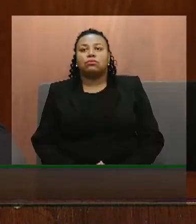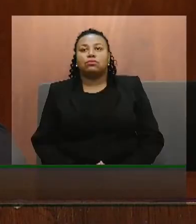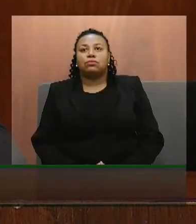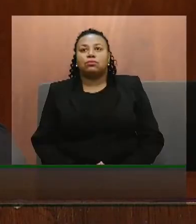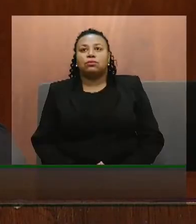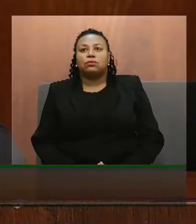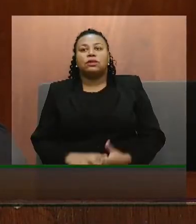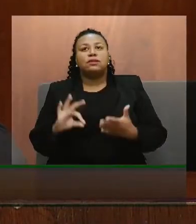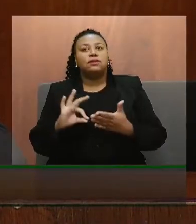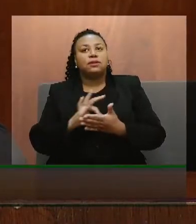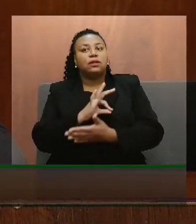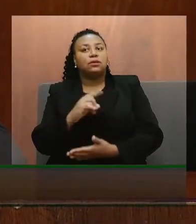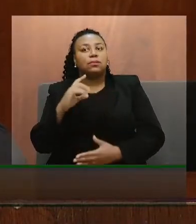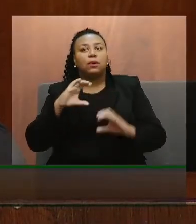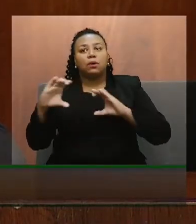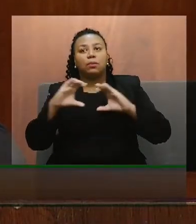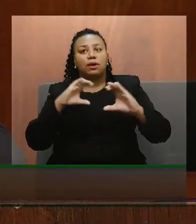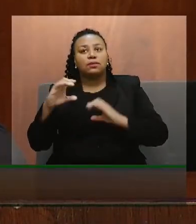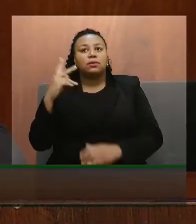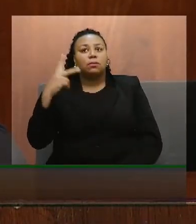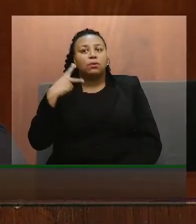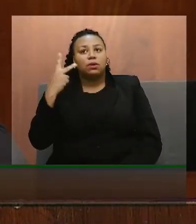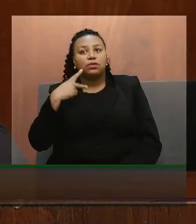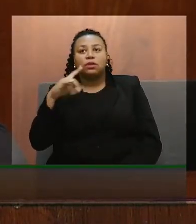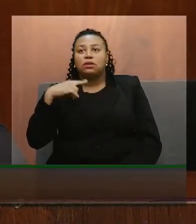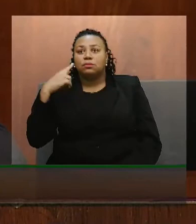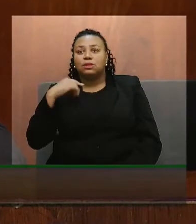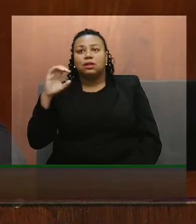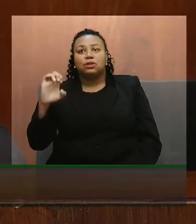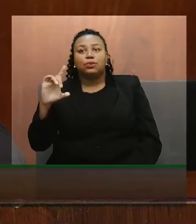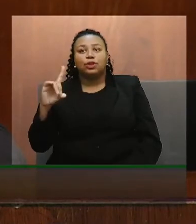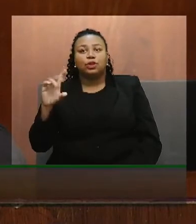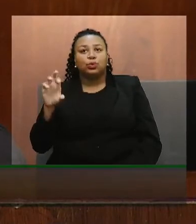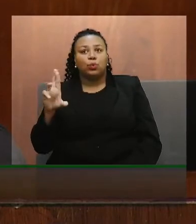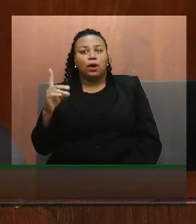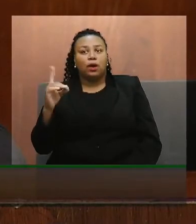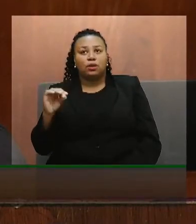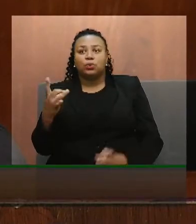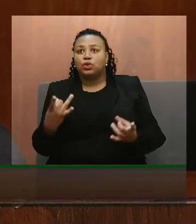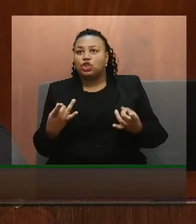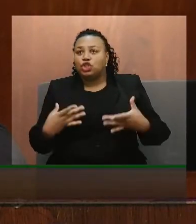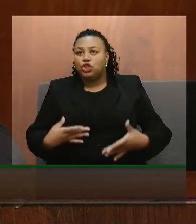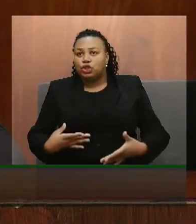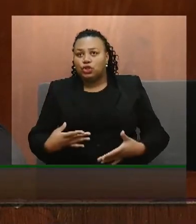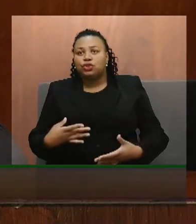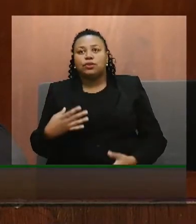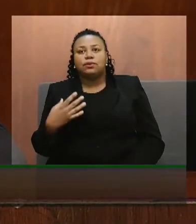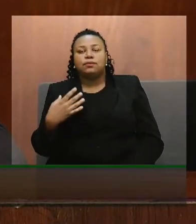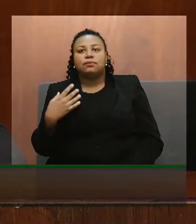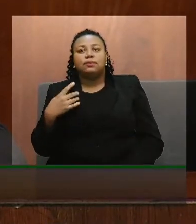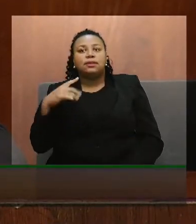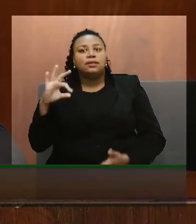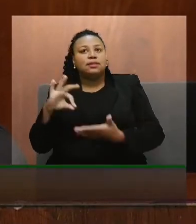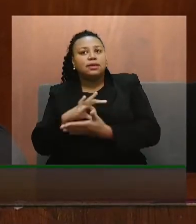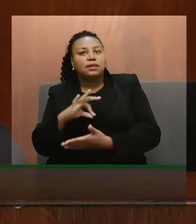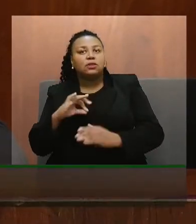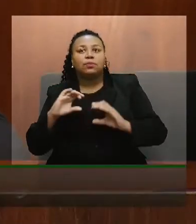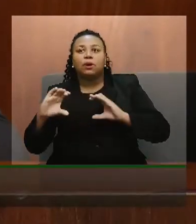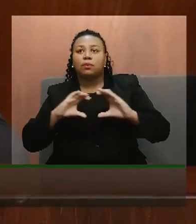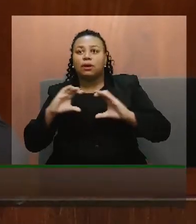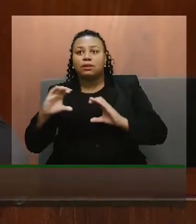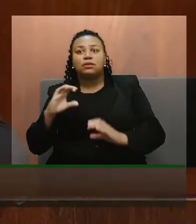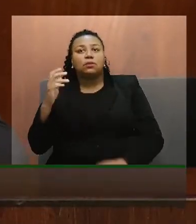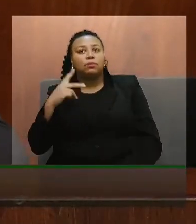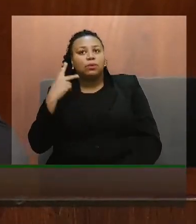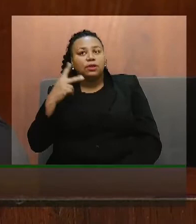escrito para comunicação parlamentar deputado Eduardo Loureiro desiste o deputado escrito para comunicação